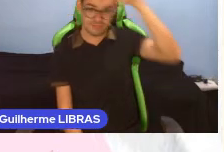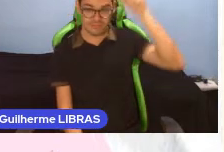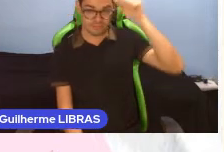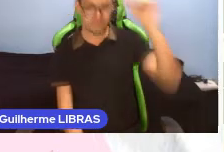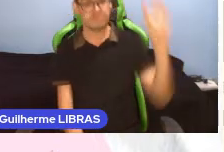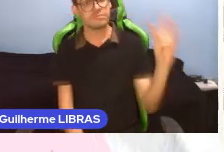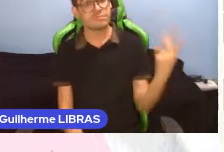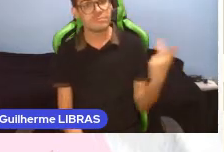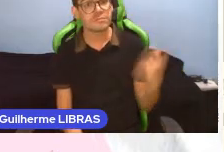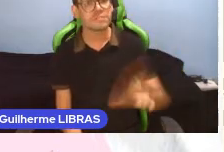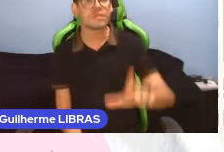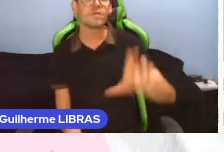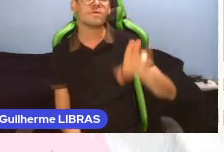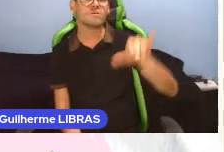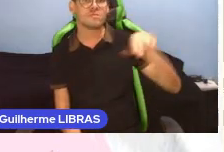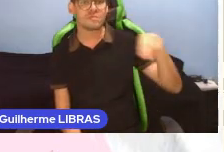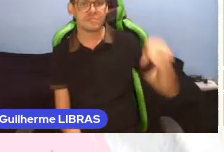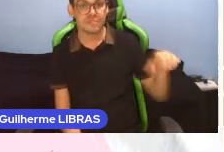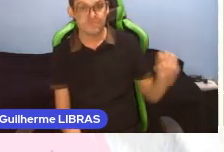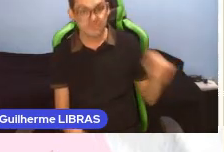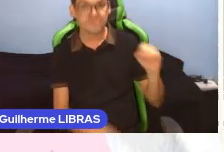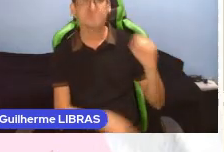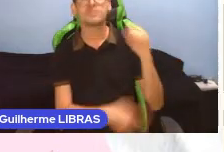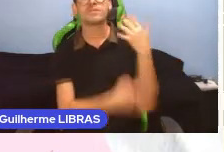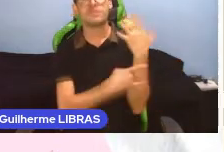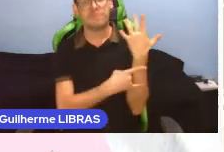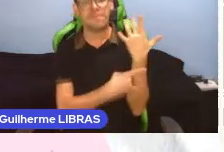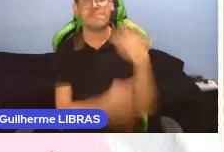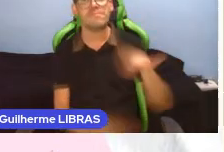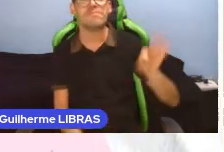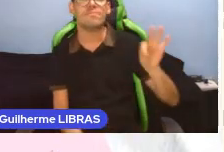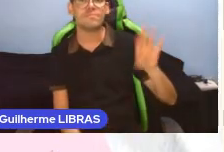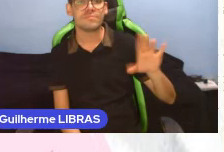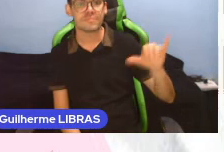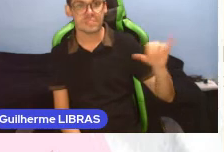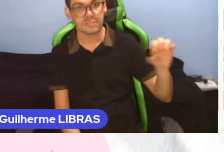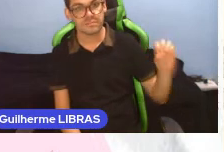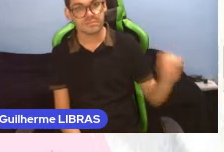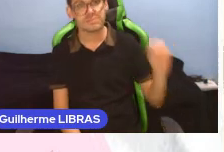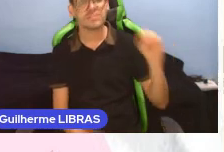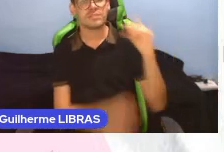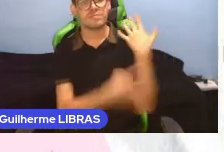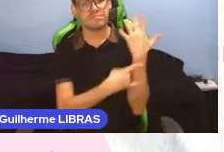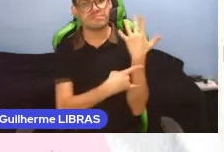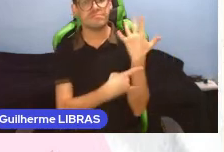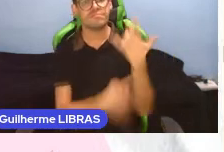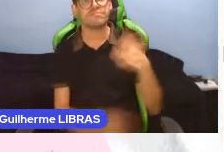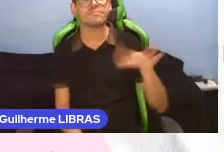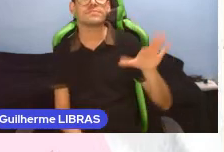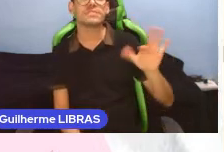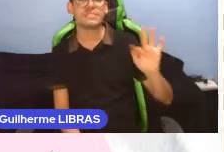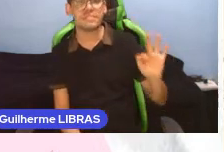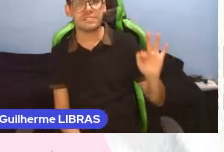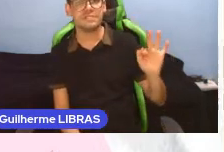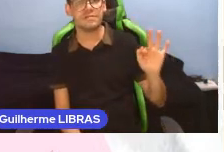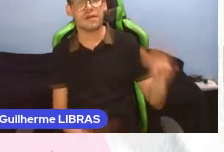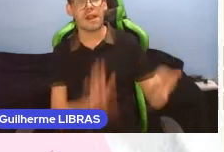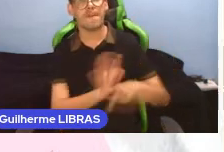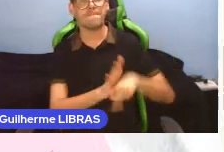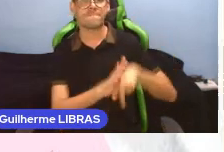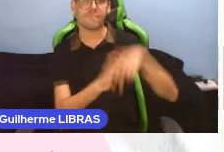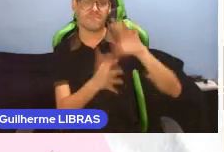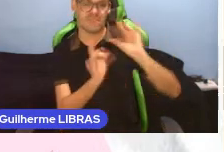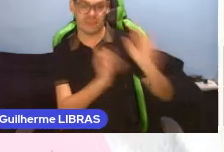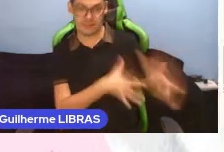Luciano Mendes, UFMG, Tarsísio Mauro, UFMG, Frederico Rique, Grito dos Excluídos,